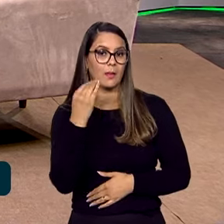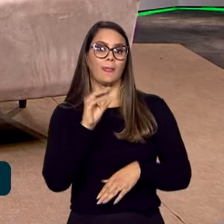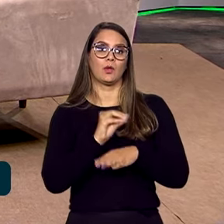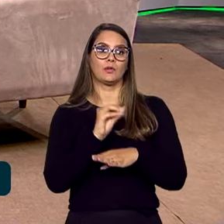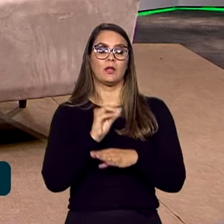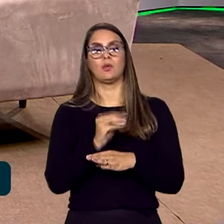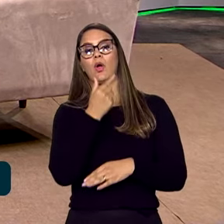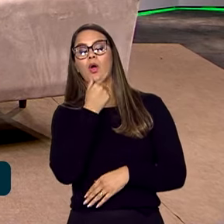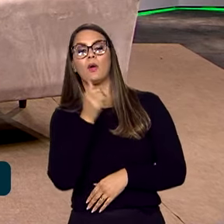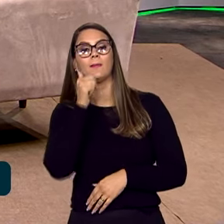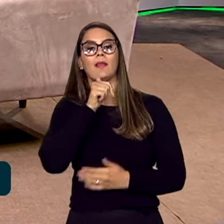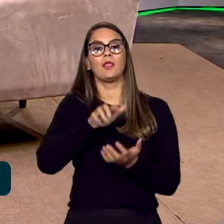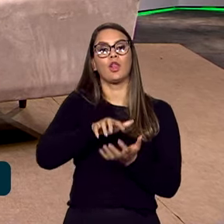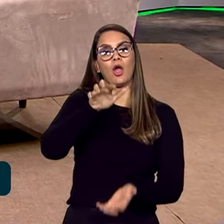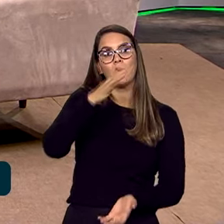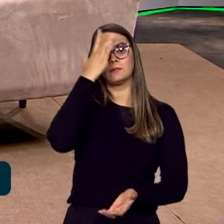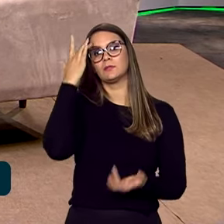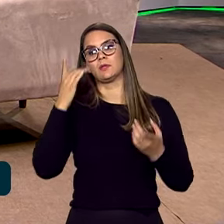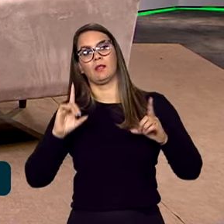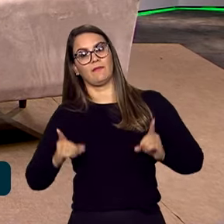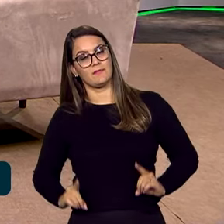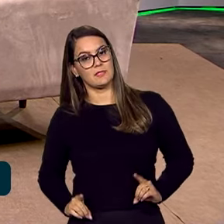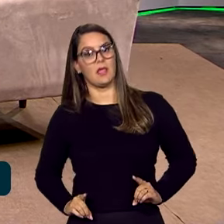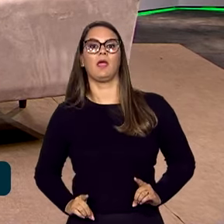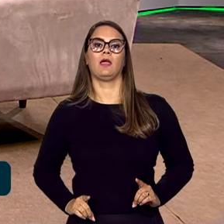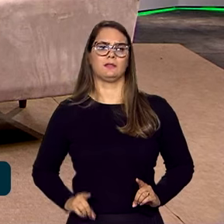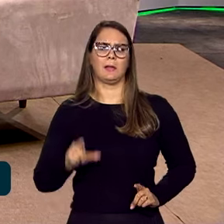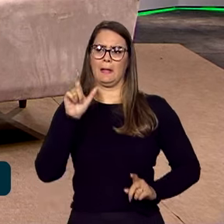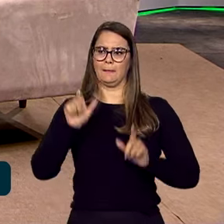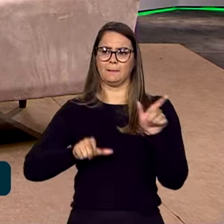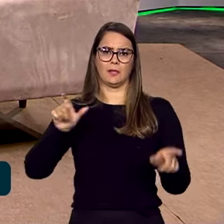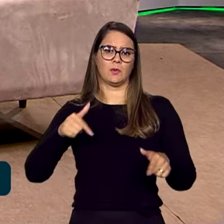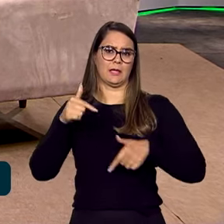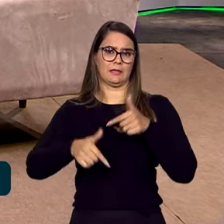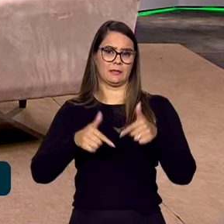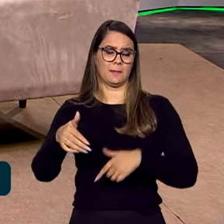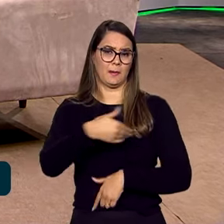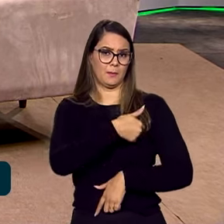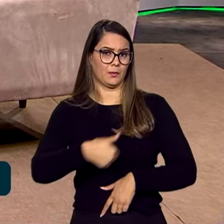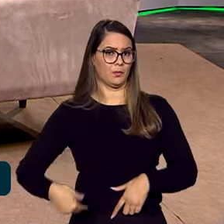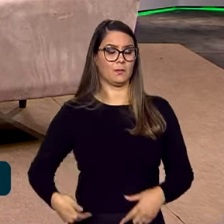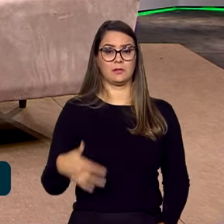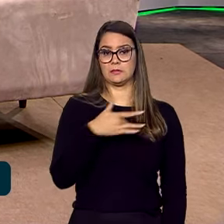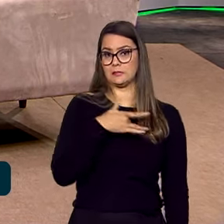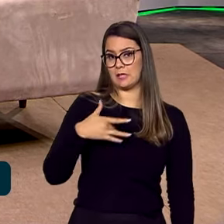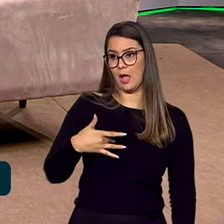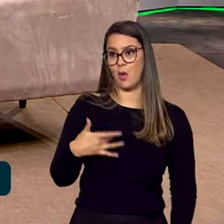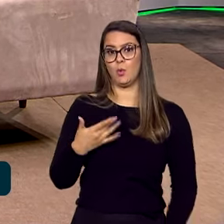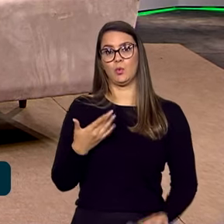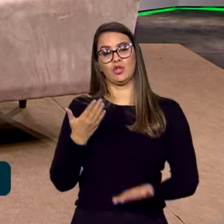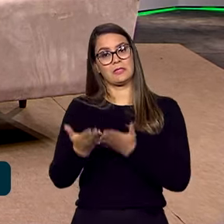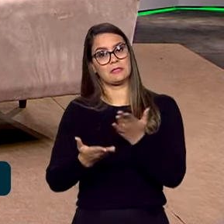cuidadoras e cuidadores de idosos, pessoas com deficiência, todo o pessoal que trabalha nos serviços públicos, de saúde, assistência social,